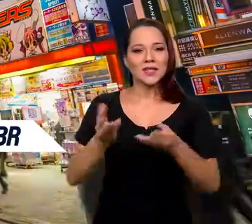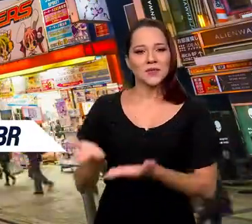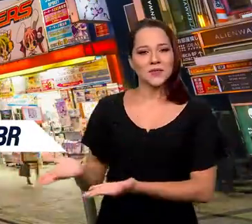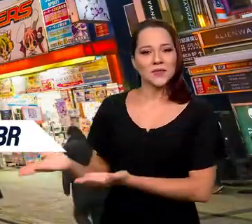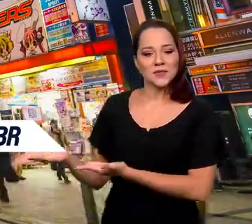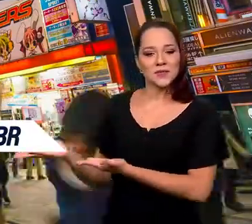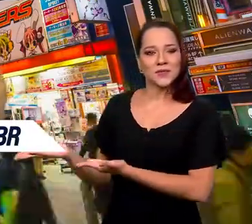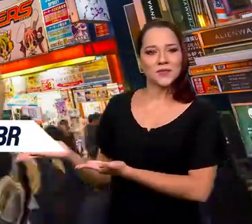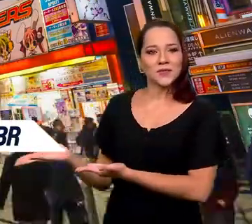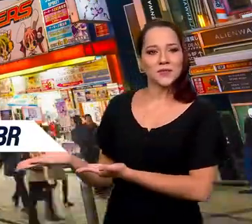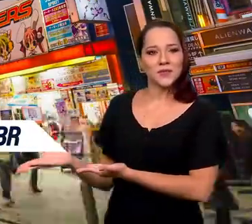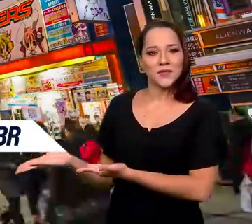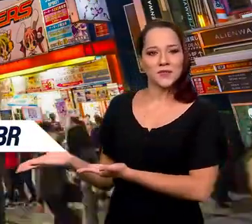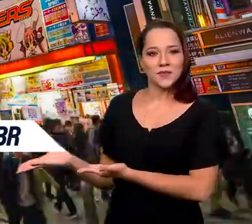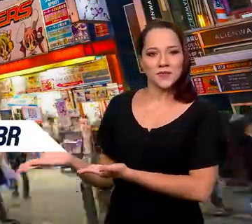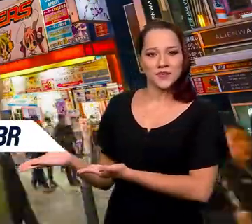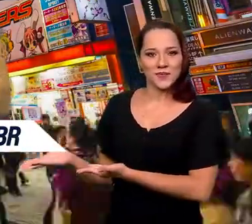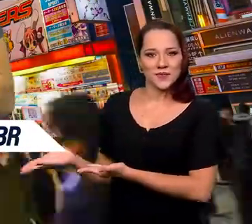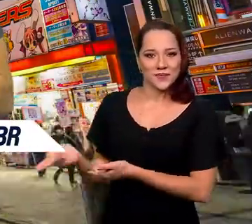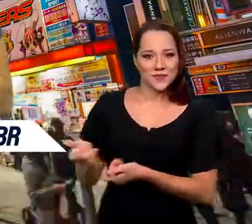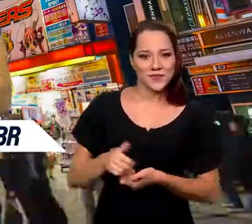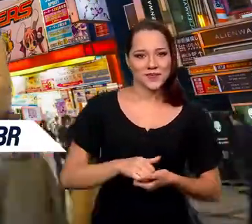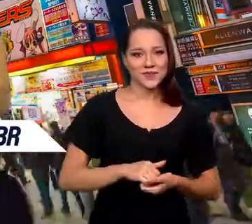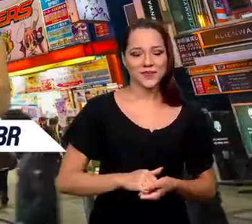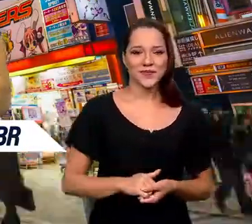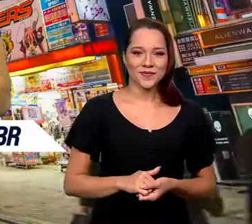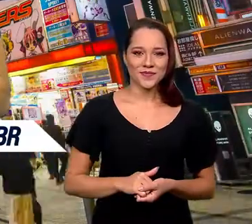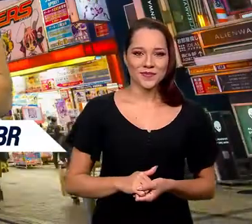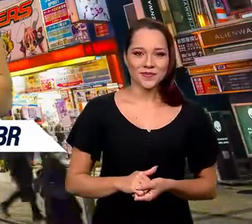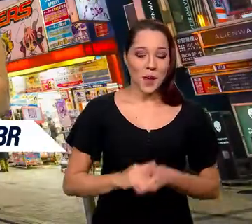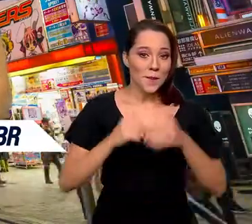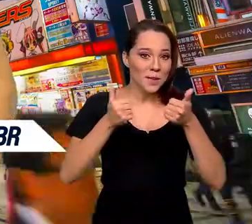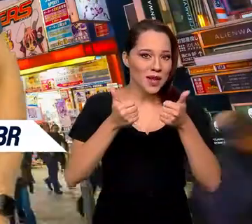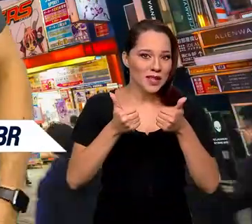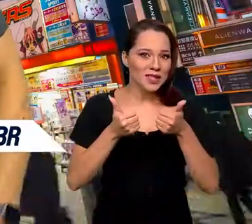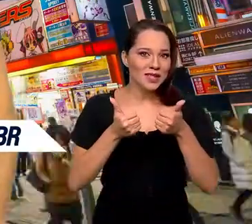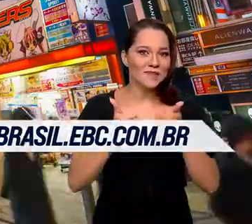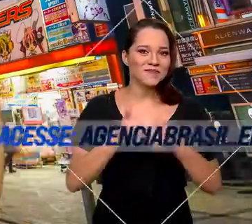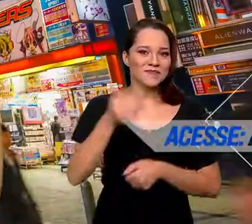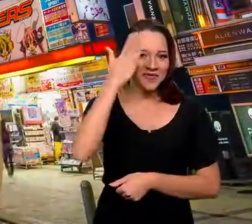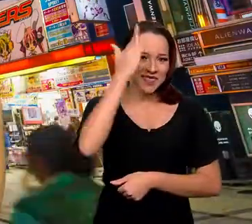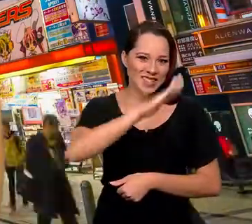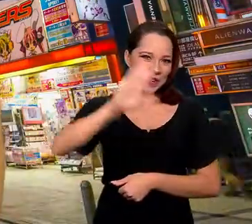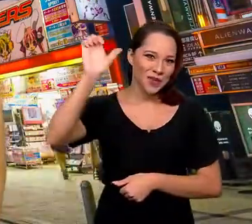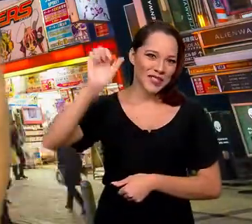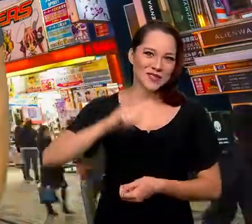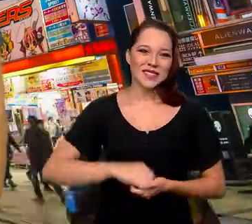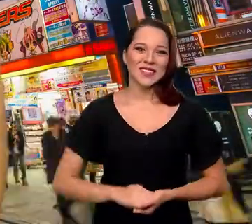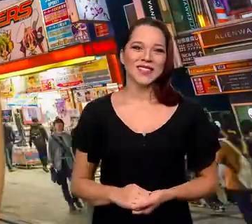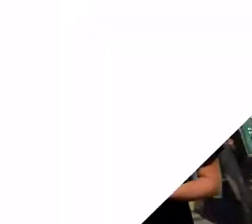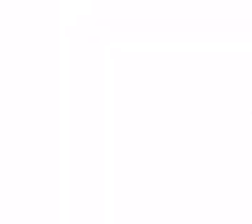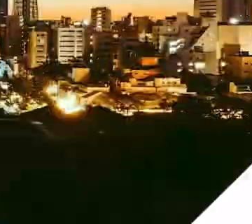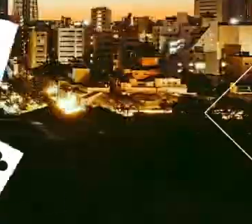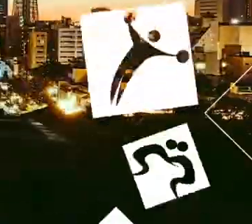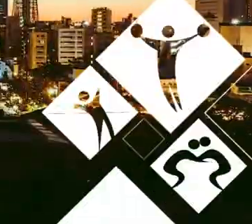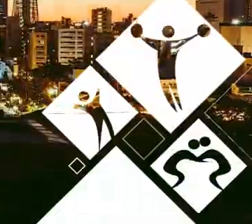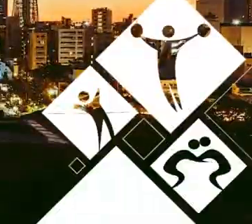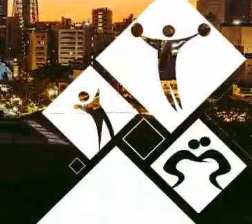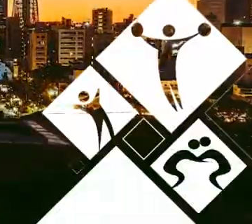agenciabrasil.ebc.com.br. Beleza, galera? Valeu e até a próxima!